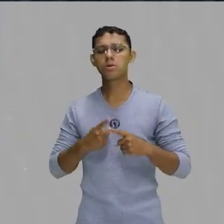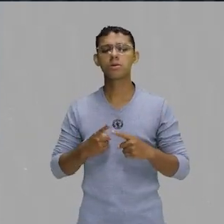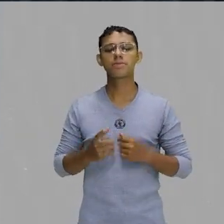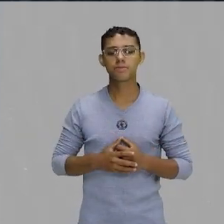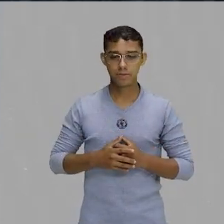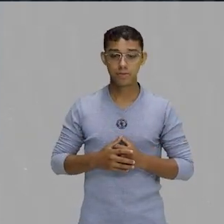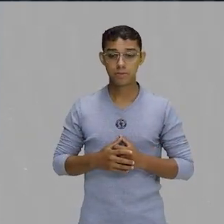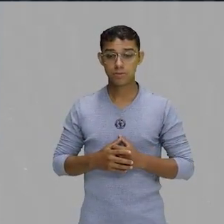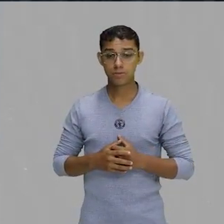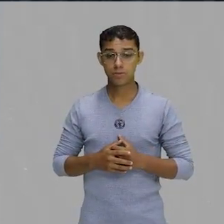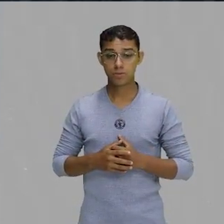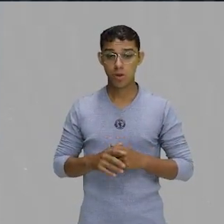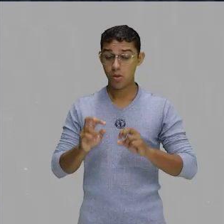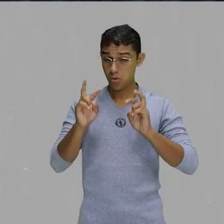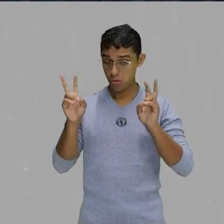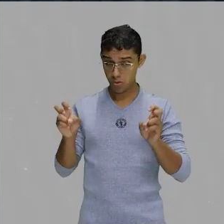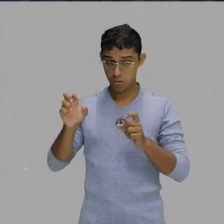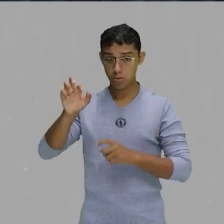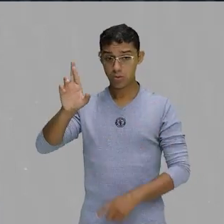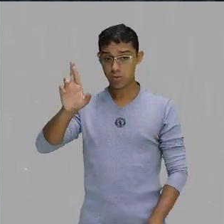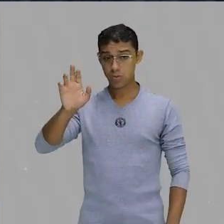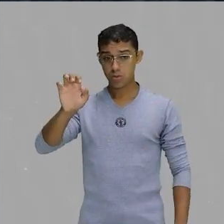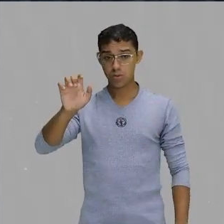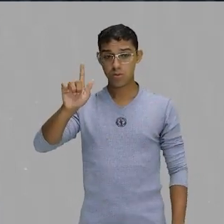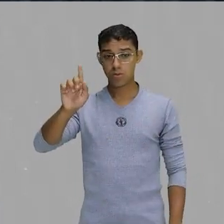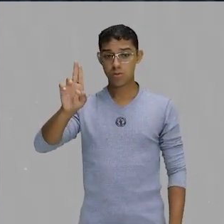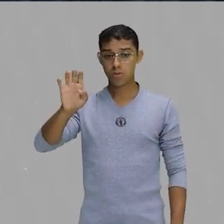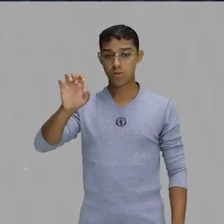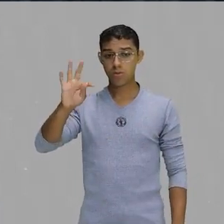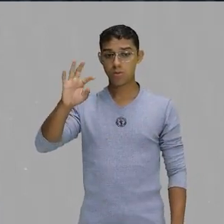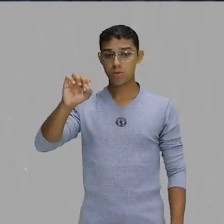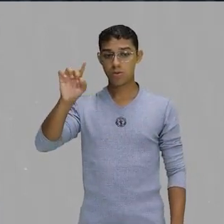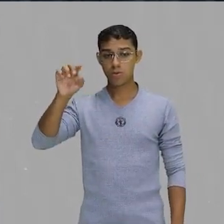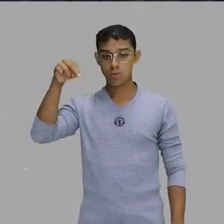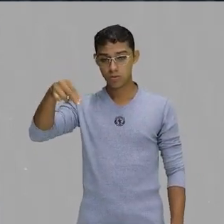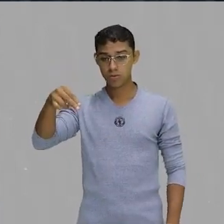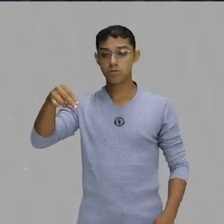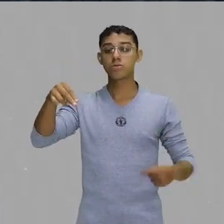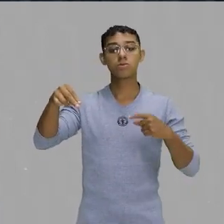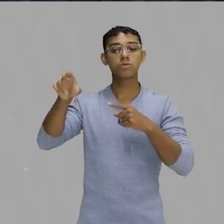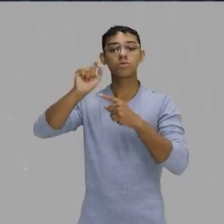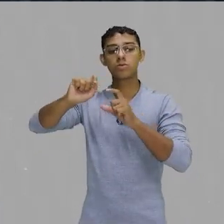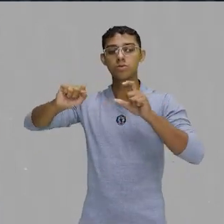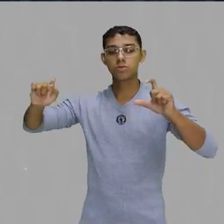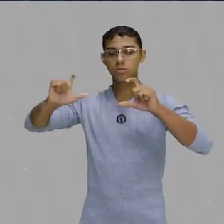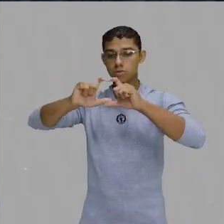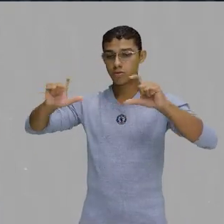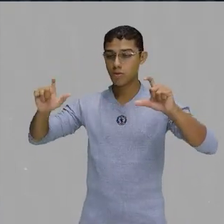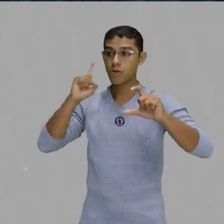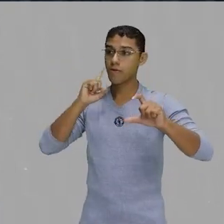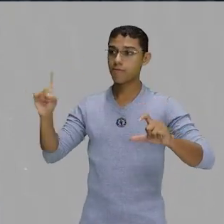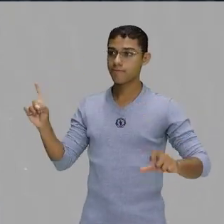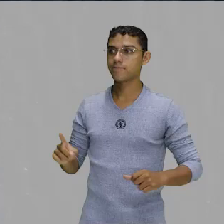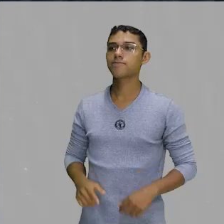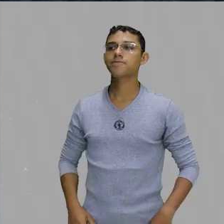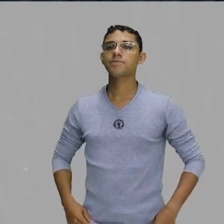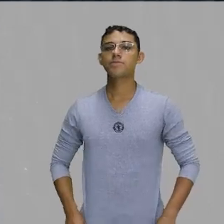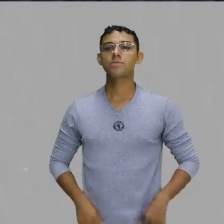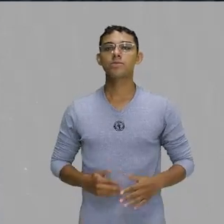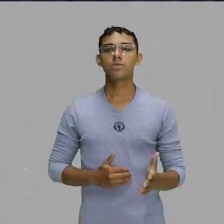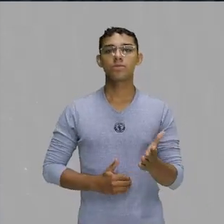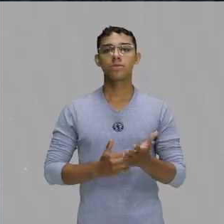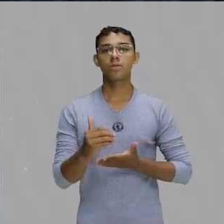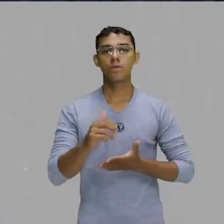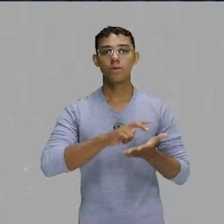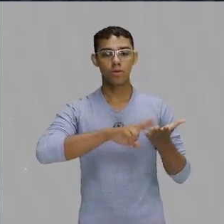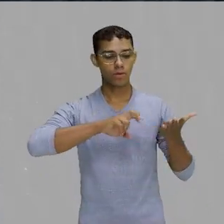O termo reggaeton é a forma adaptada ao espanhol, da forma como está escrito em cima. A partir